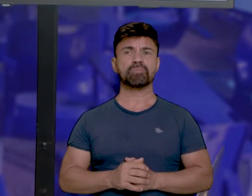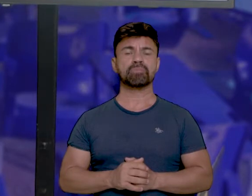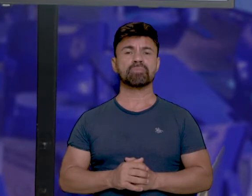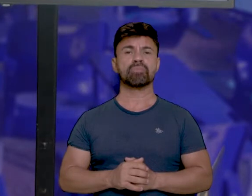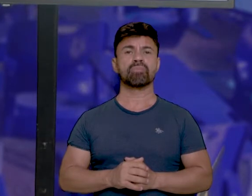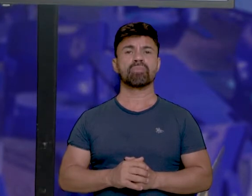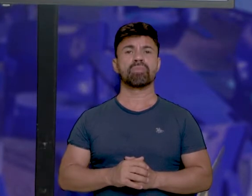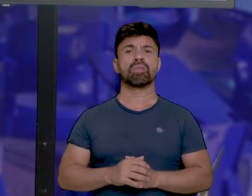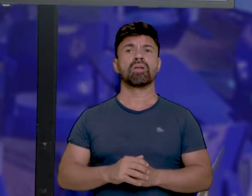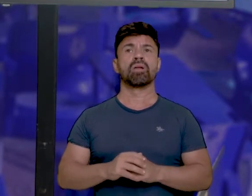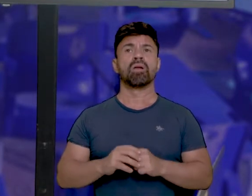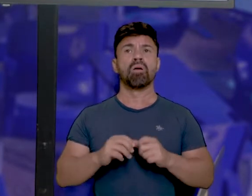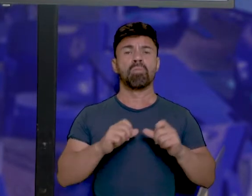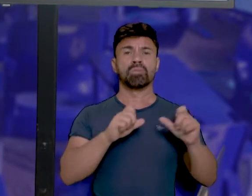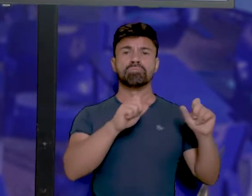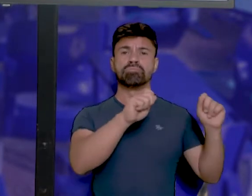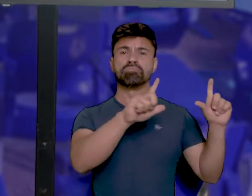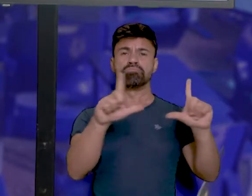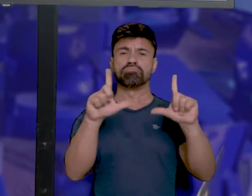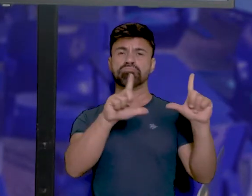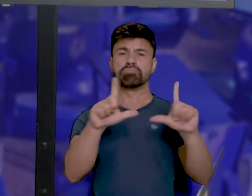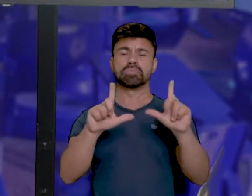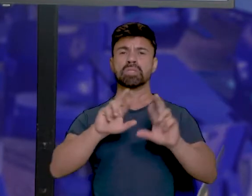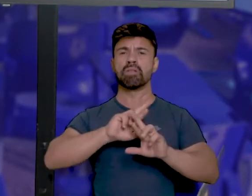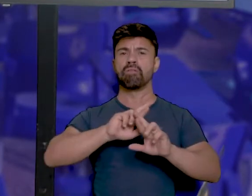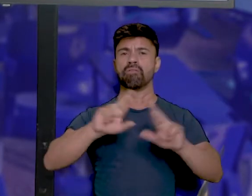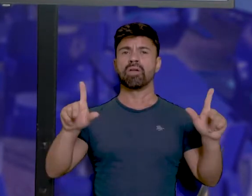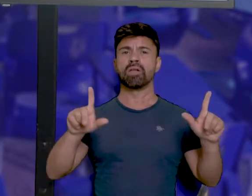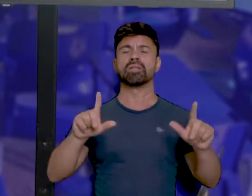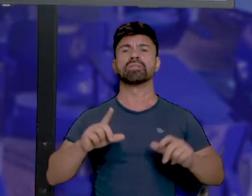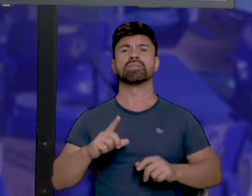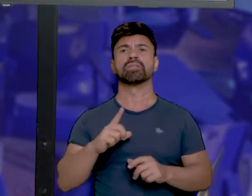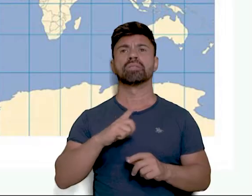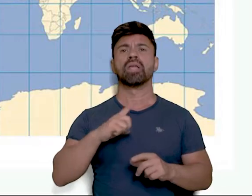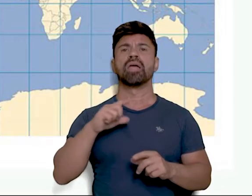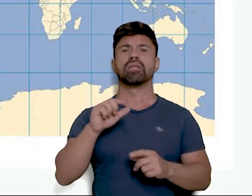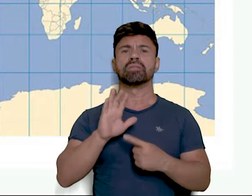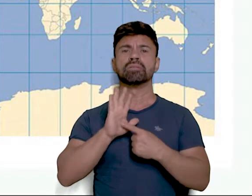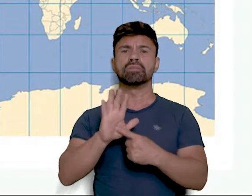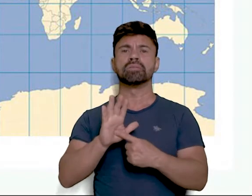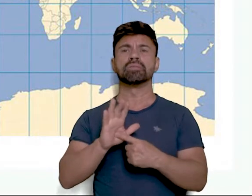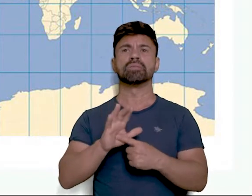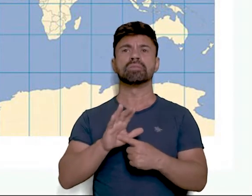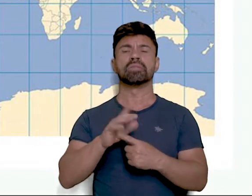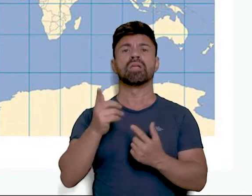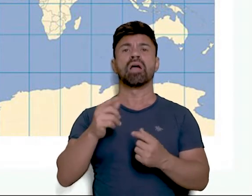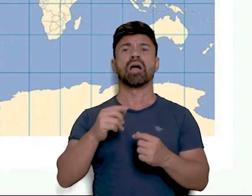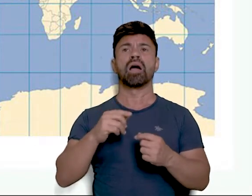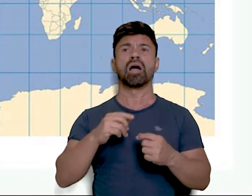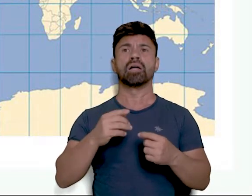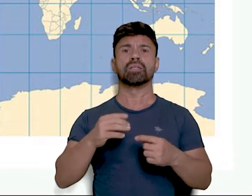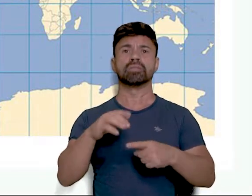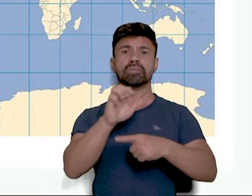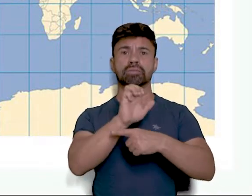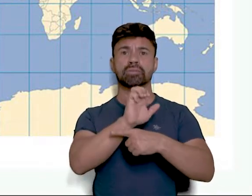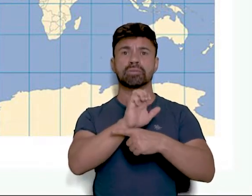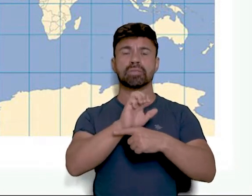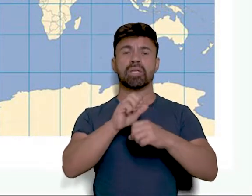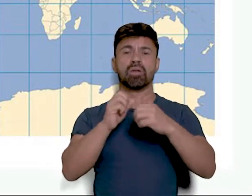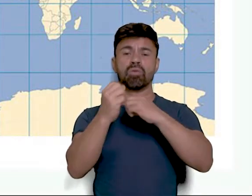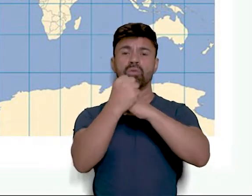Projeções e diferentes tipos de projeções. Nessa projeção aqui, destacamos os meridianos. São linhas